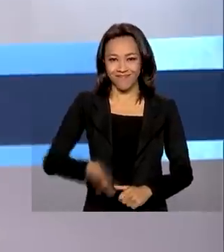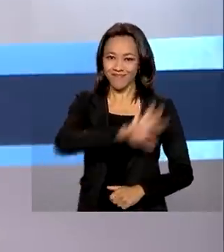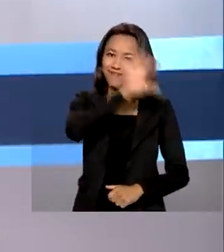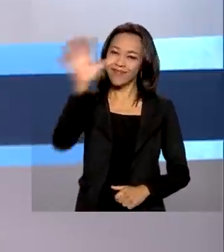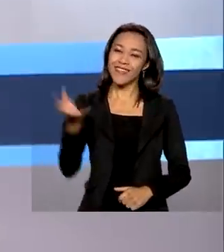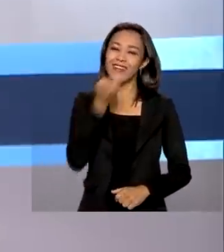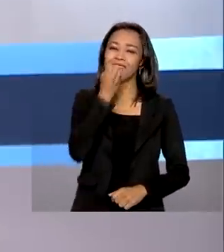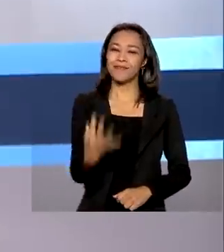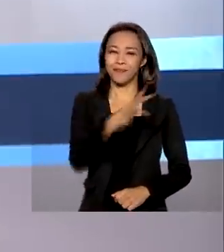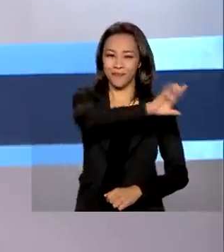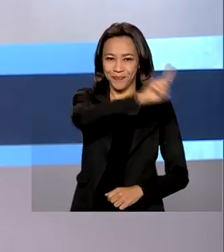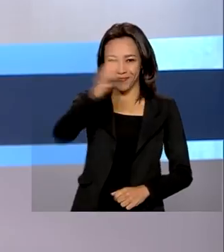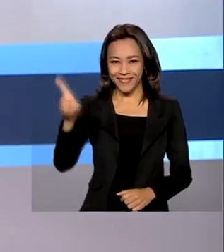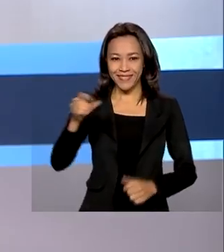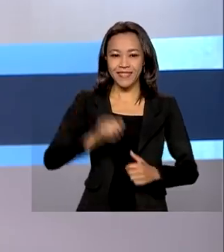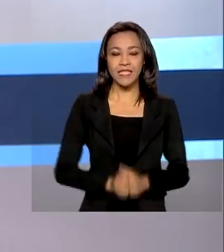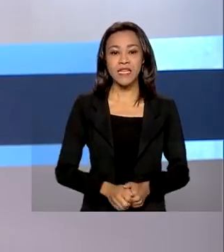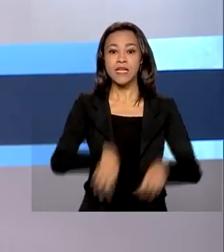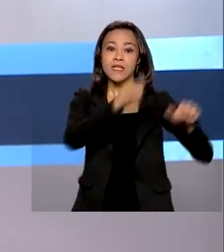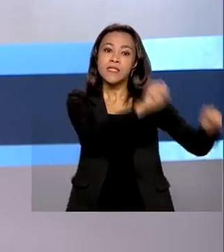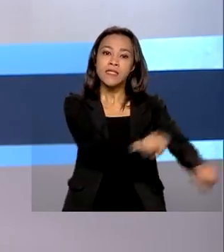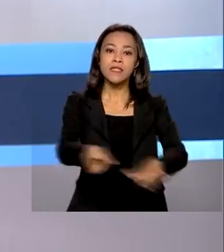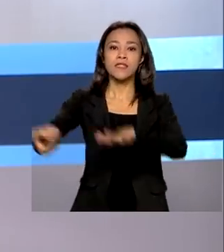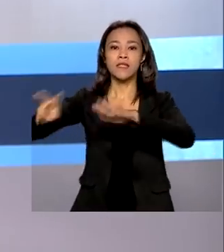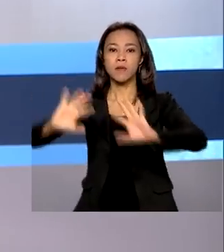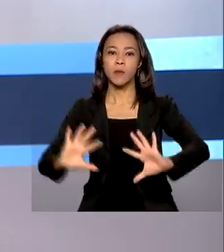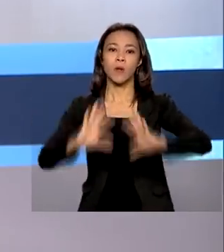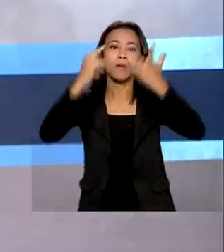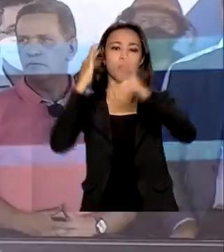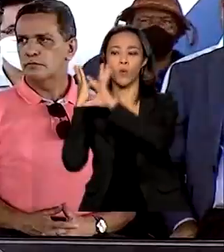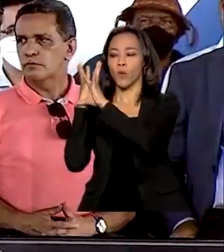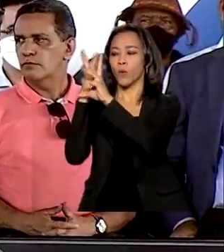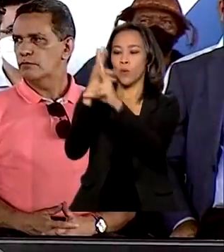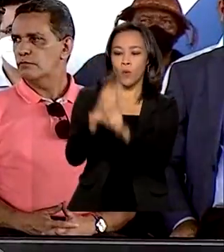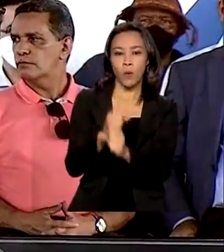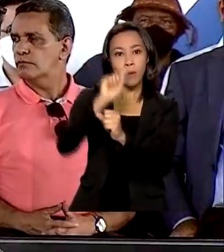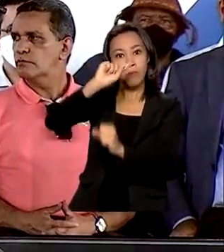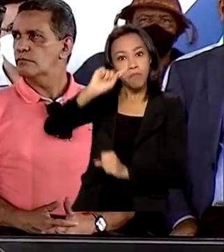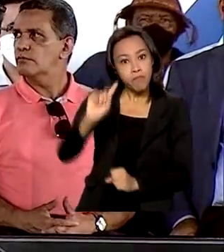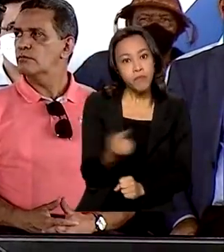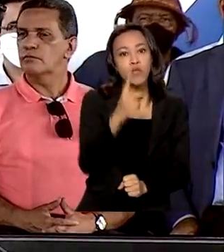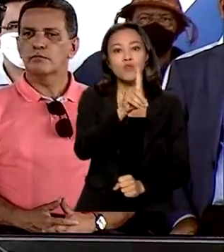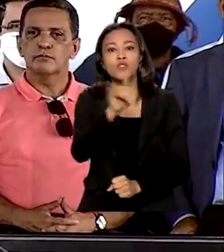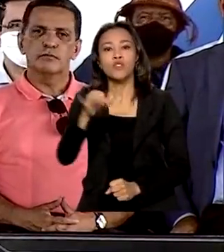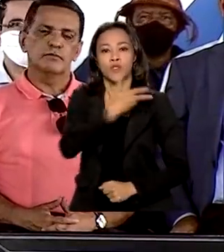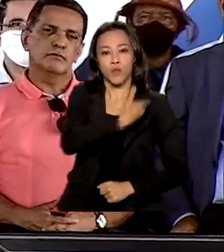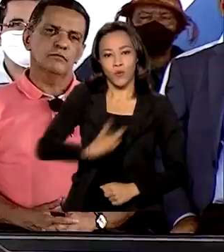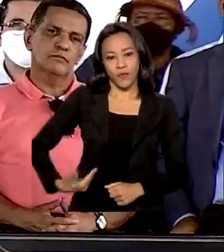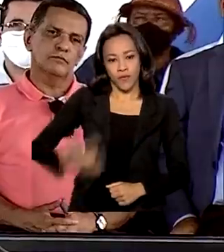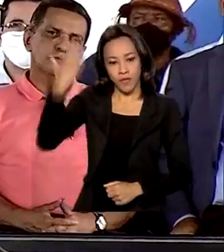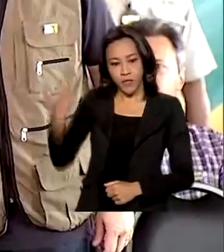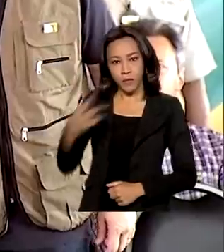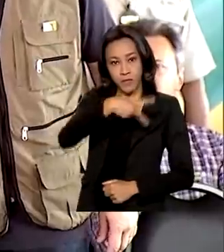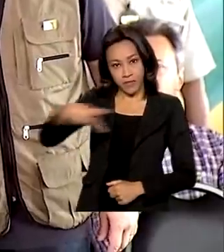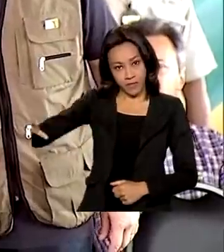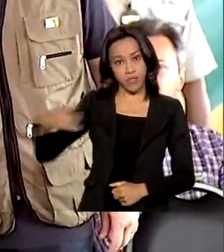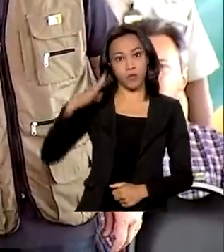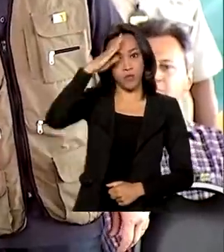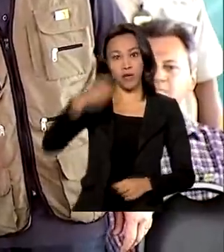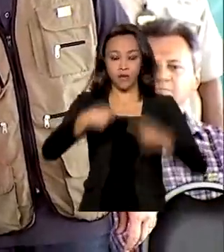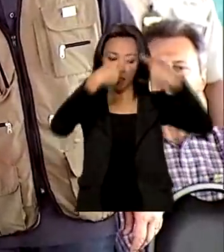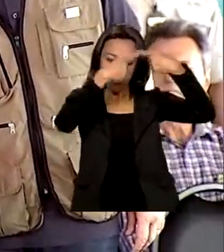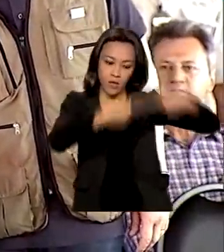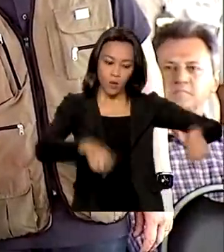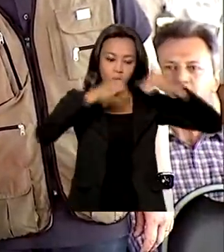Olá, bom dia! Na semana em que comemora mil dias de governo, o presidente Jair Bolsonaro inaugura a usina termoelétrica em